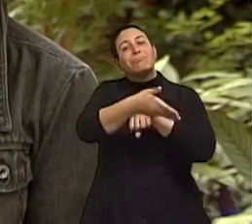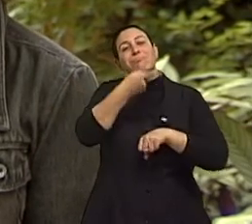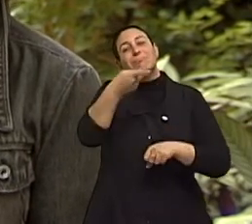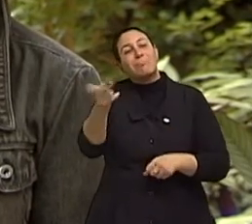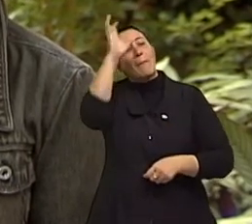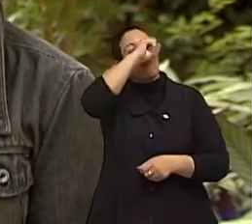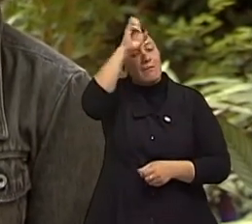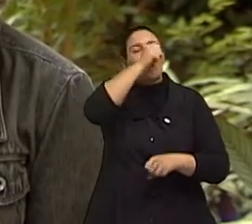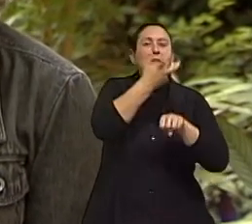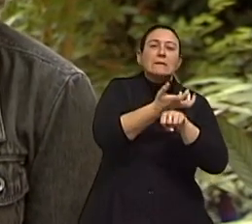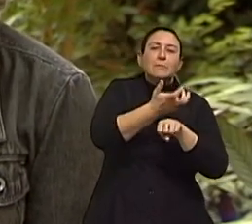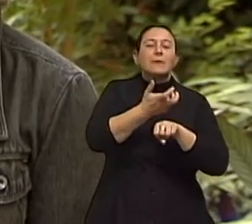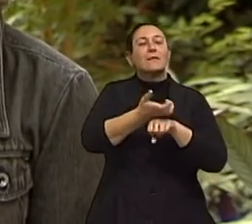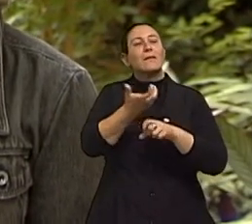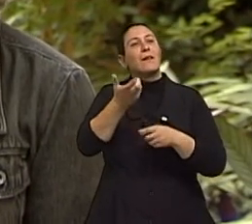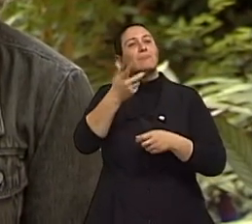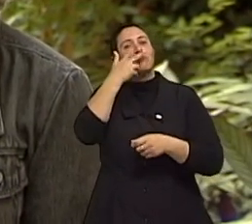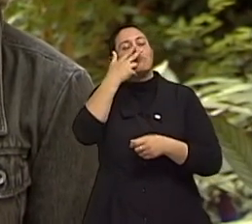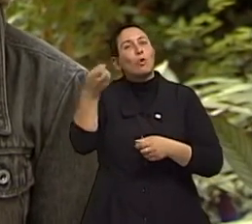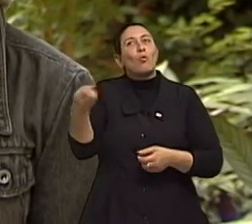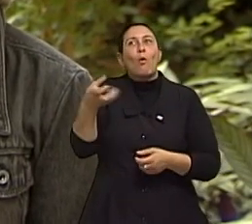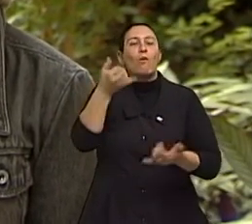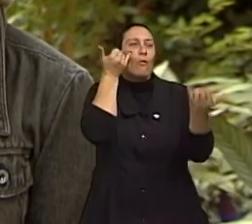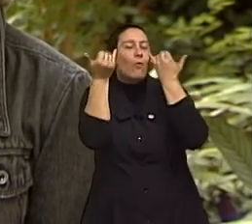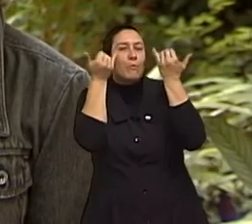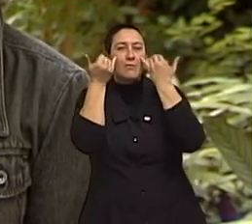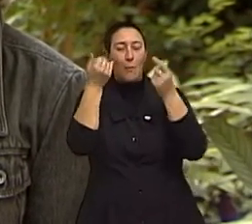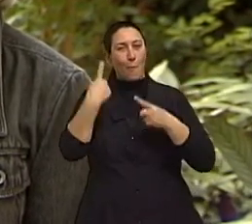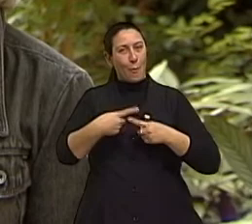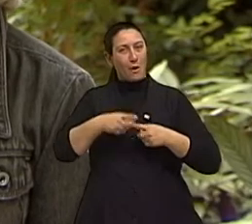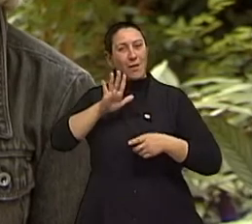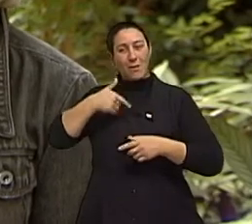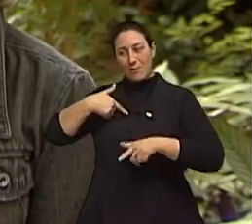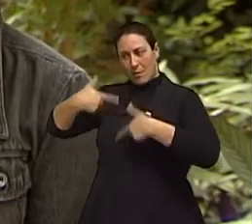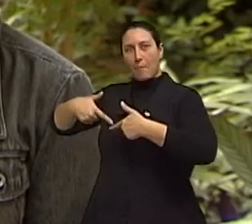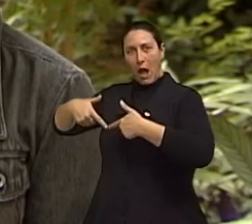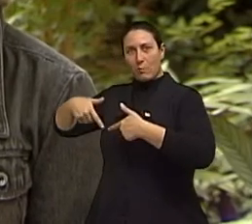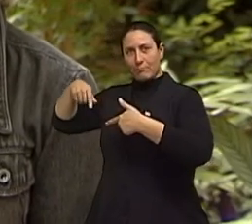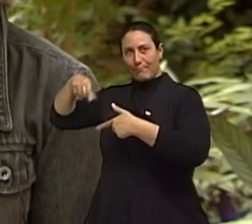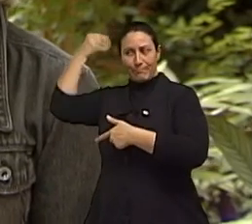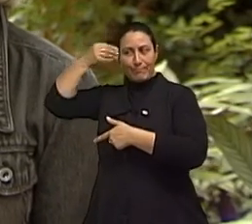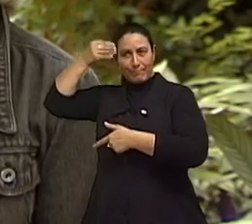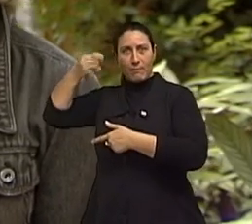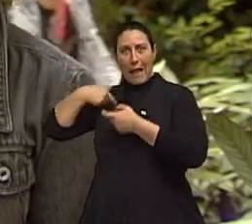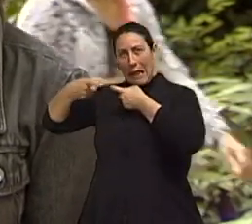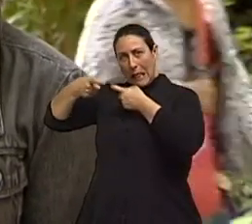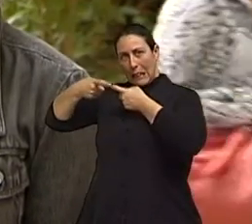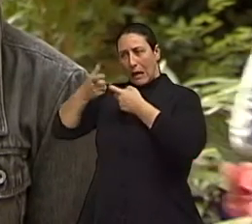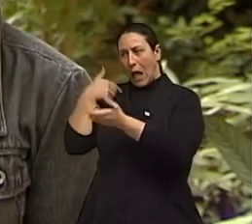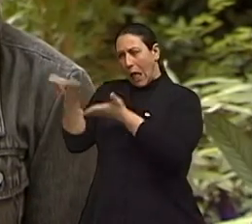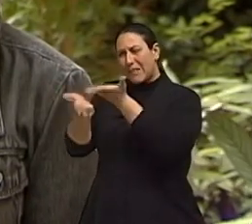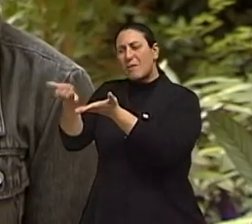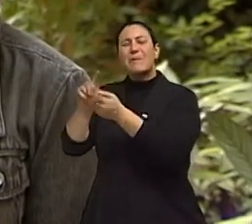algumas disciplinas, me atualizando, porque o consultório é muito bom, eu amo o que eu faço, mas a gente fica